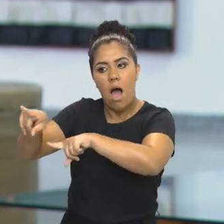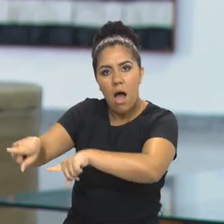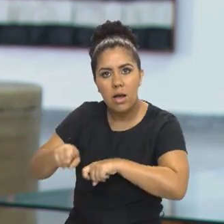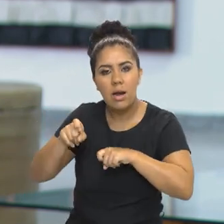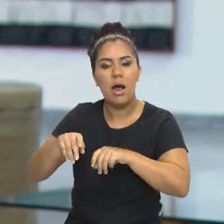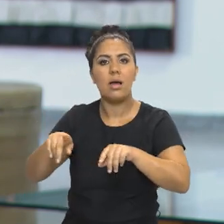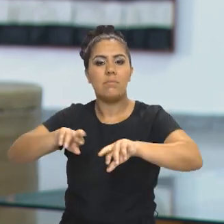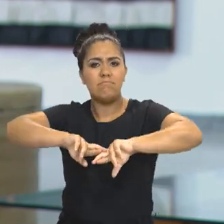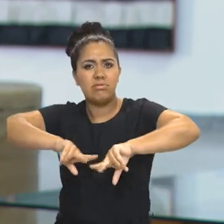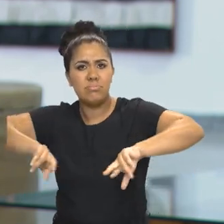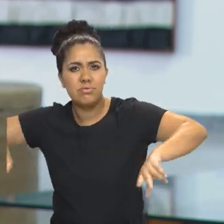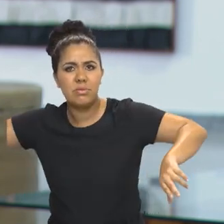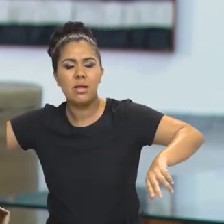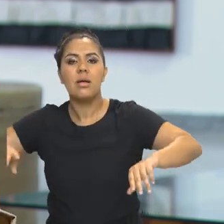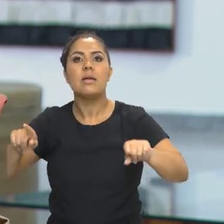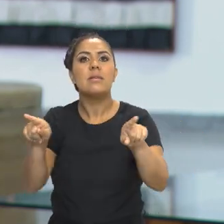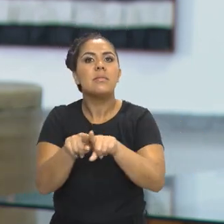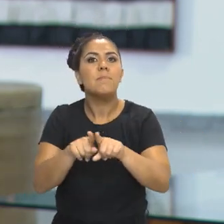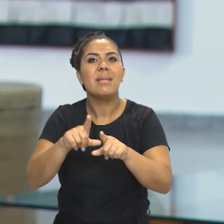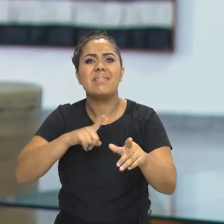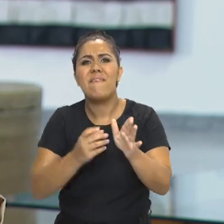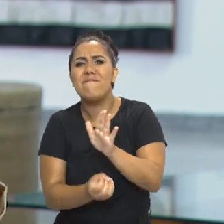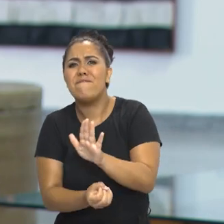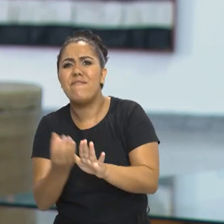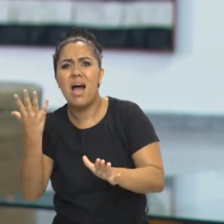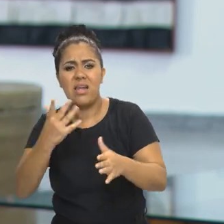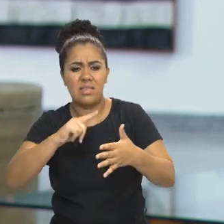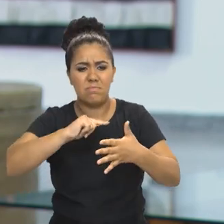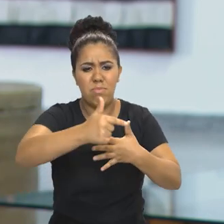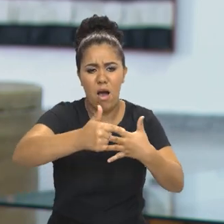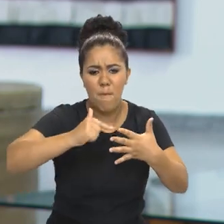microprocessos comunitários acontecendo,